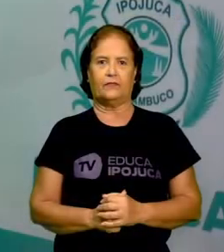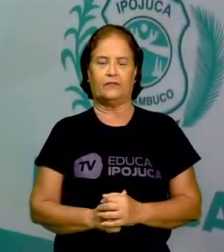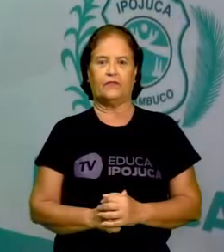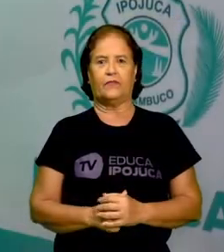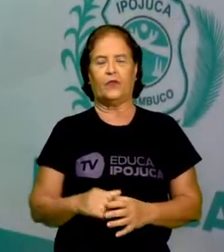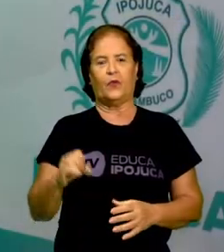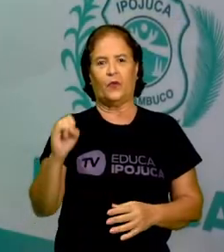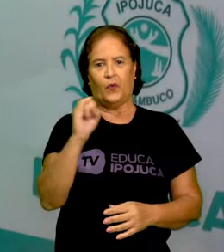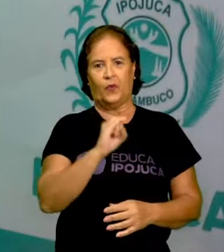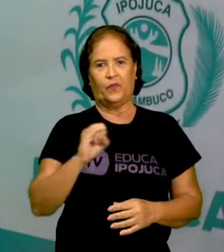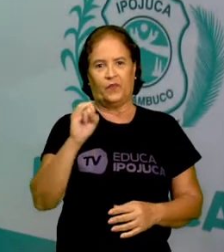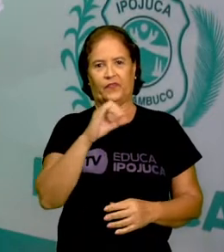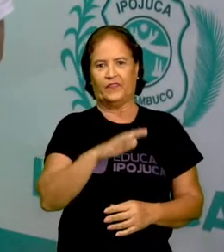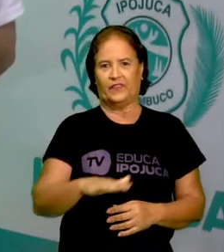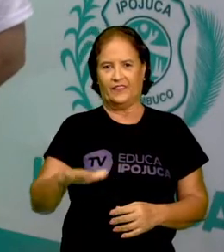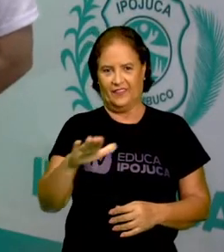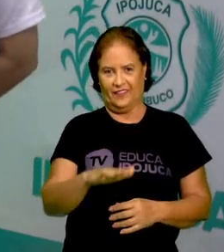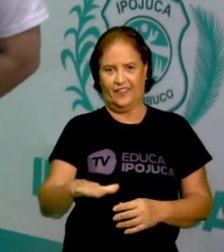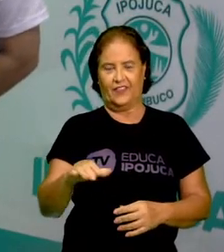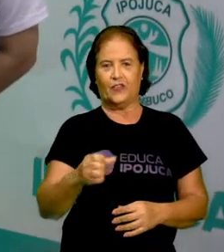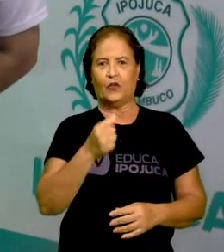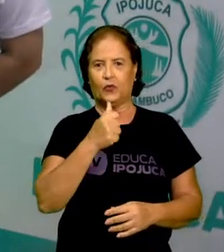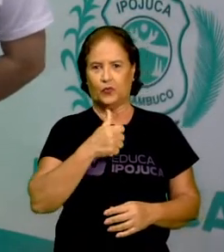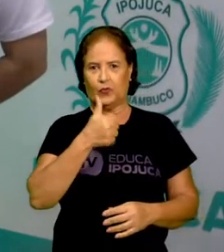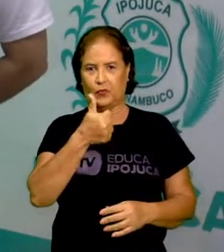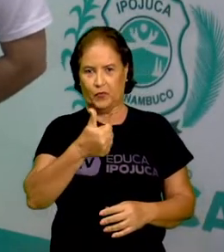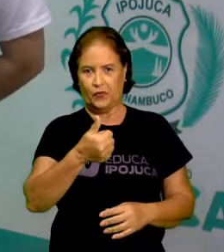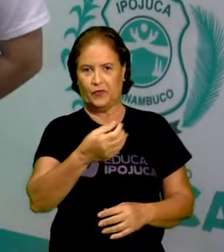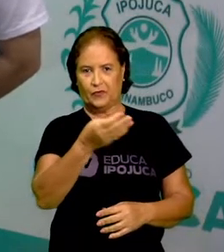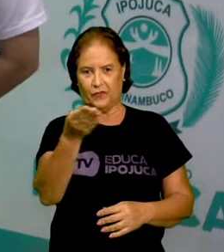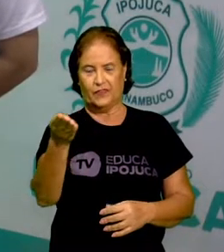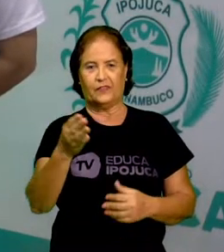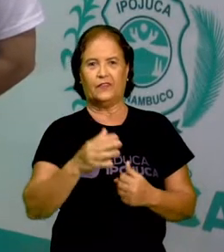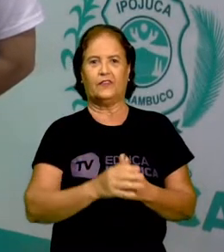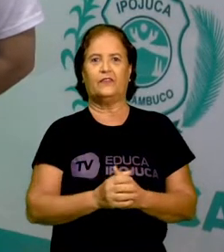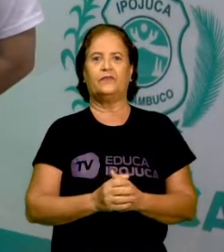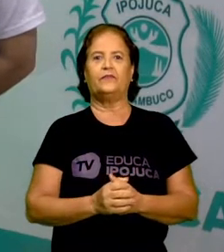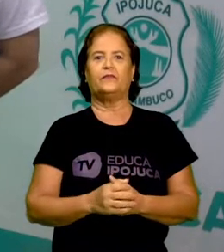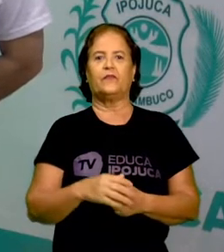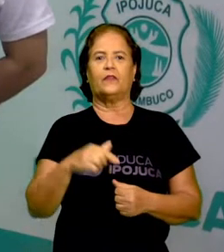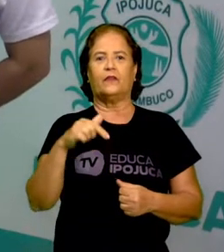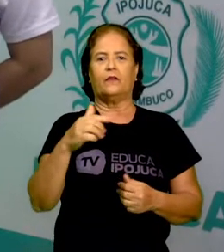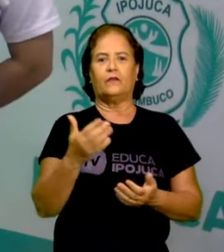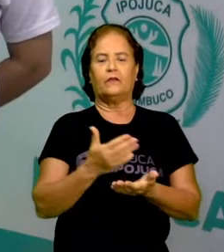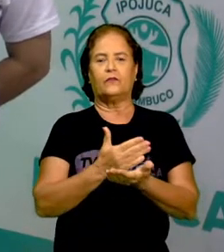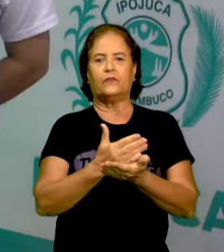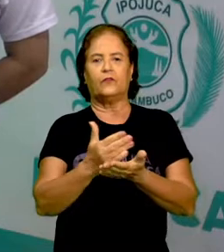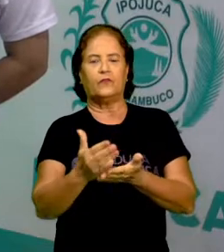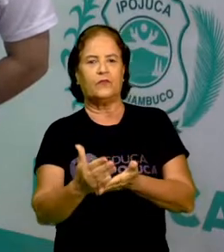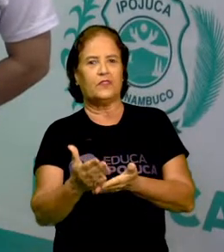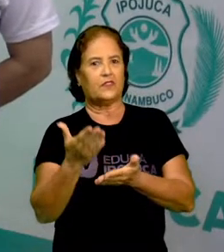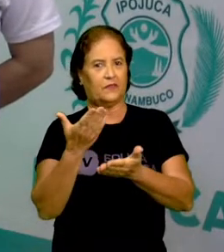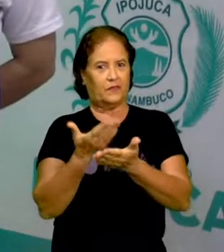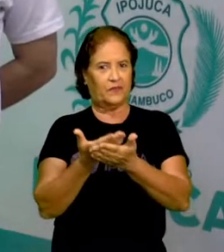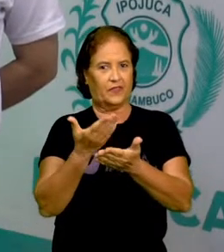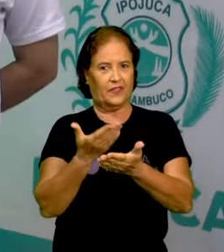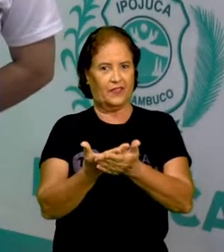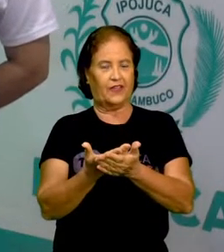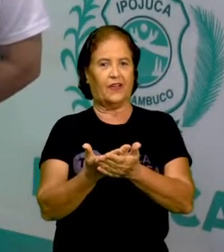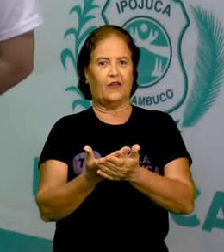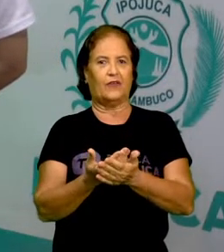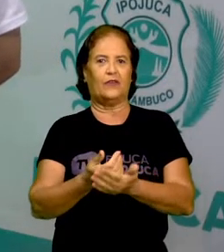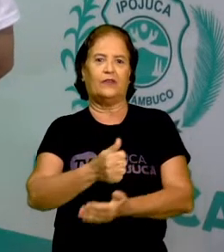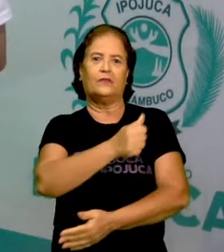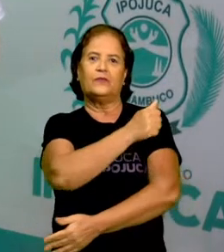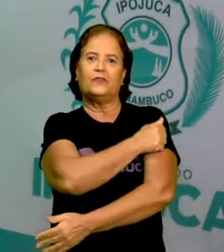Olá, crianças! Tudo bem com vocês? Estamos iniciando a nossa aulinha aqui para